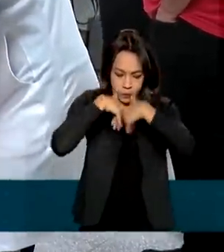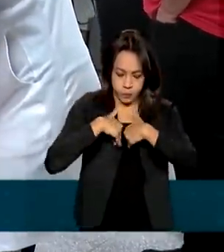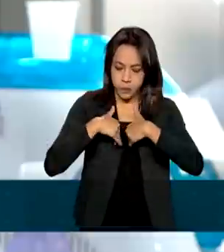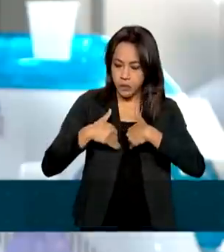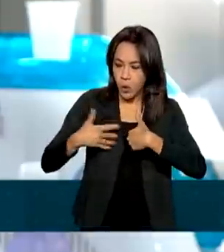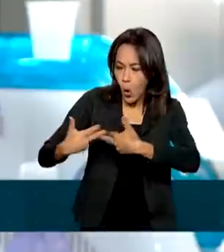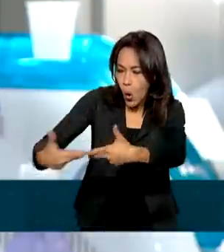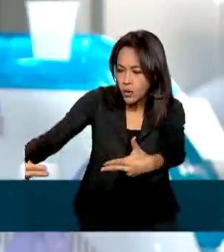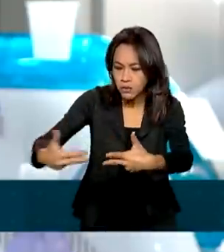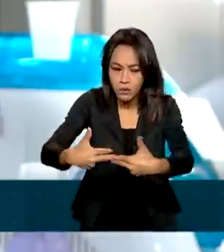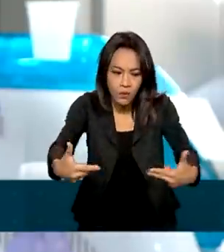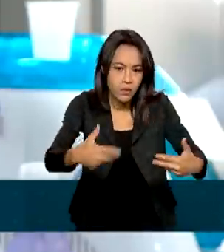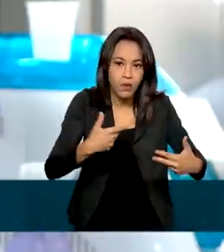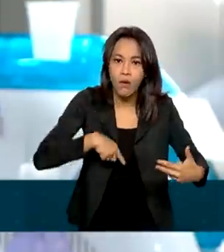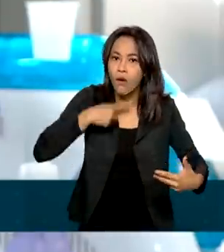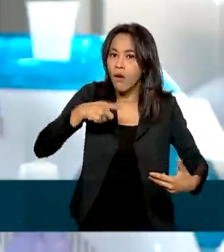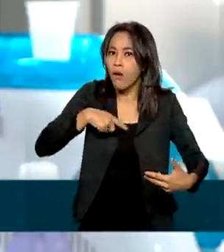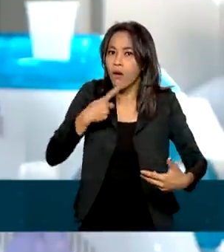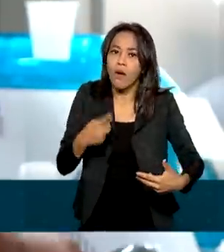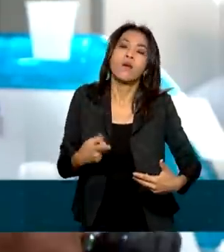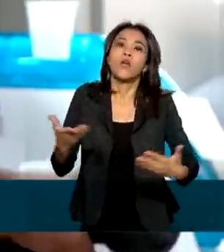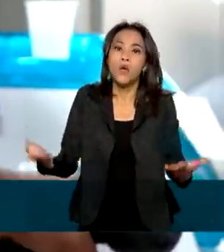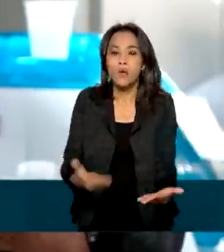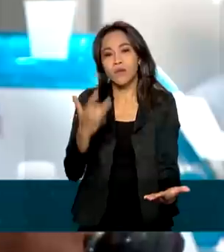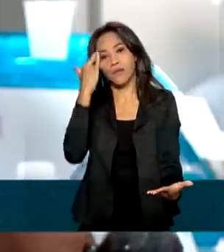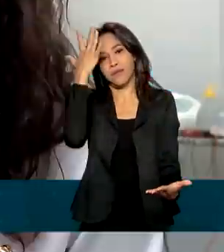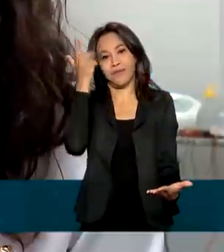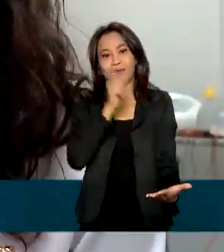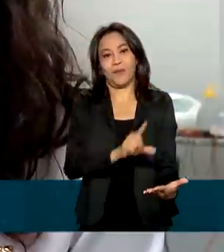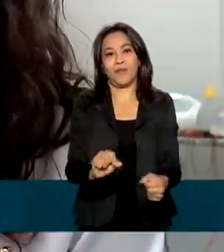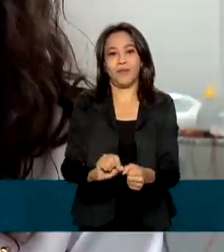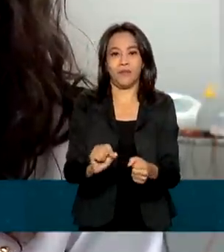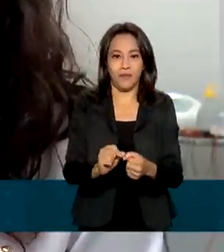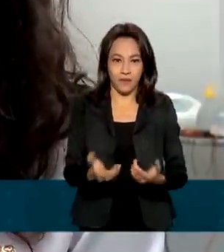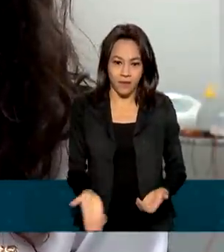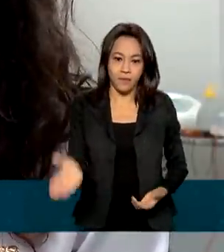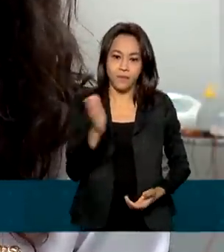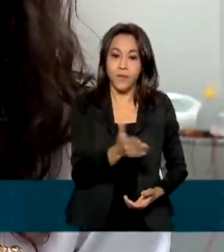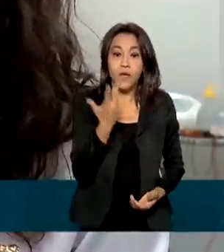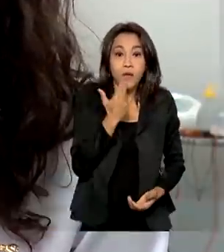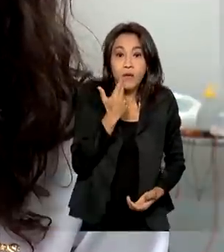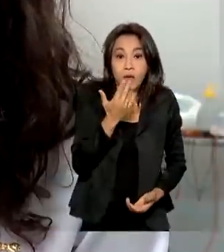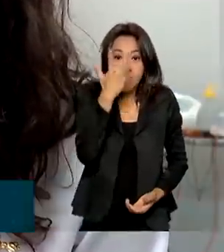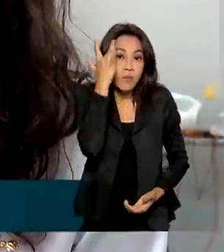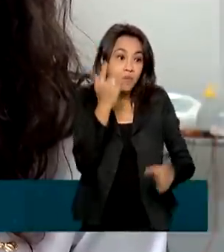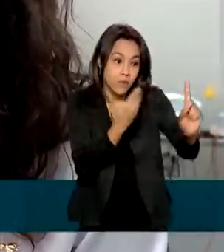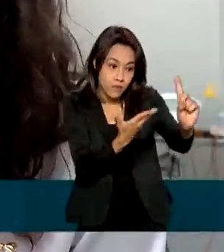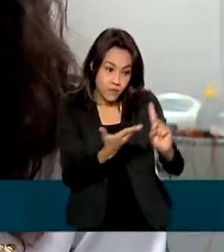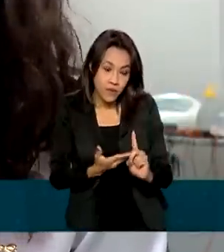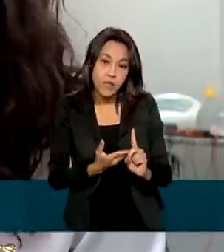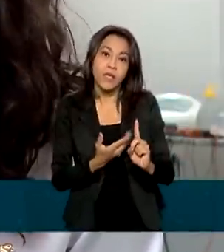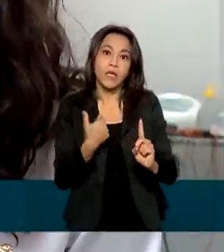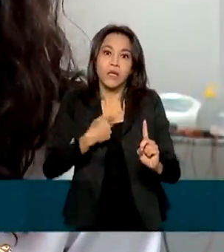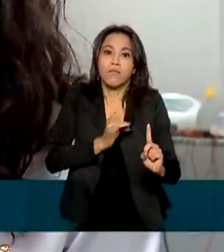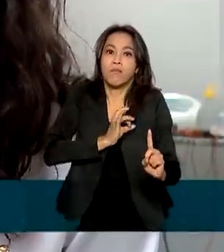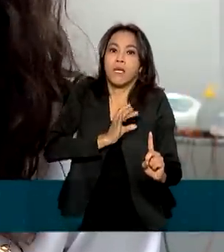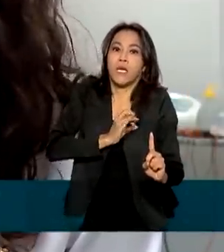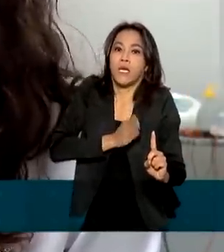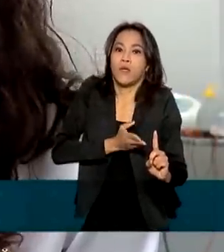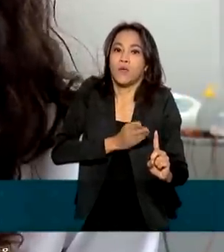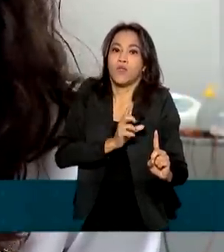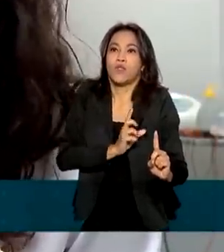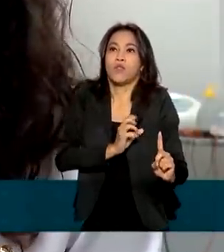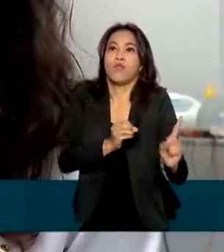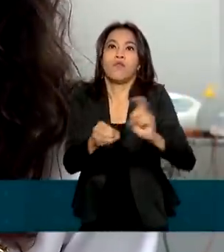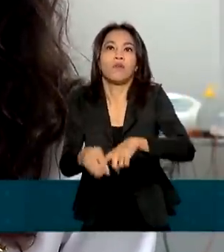atividades que hoje eu já consigo facilmente. É muito comum a gente receber paciente aqui que tem medo de voltar